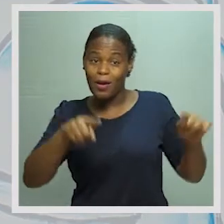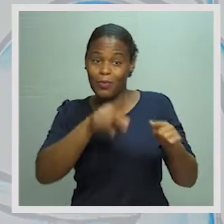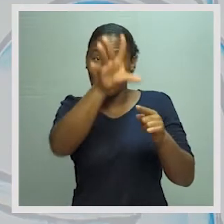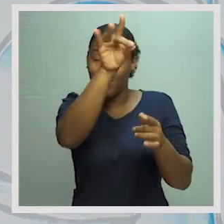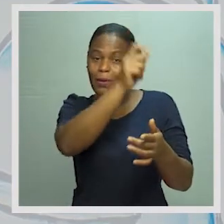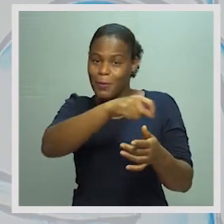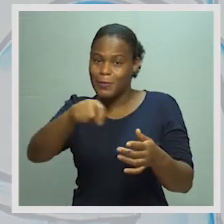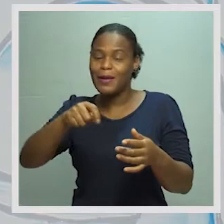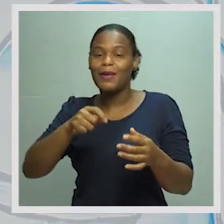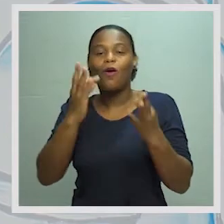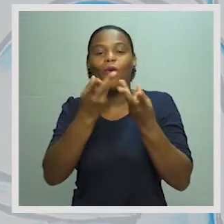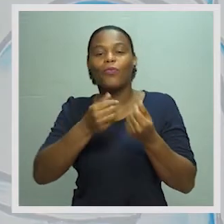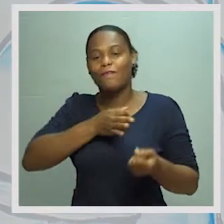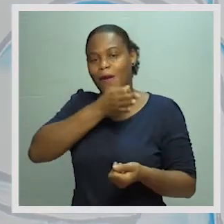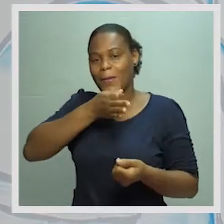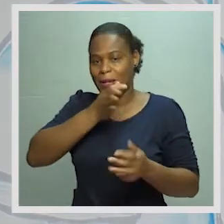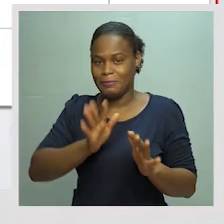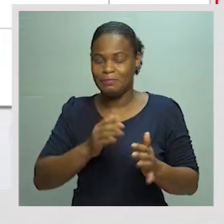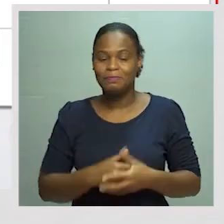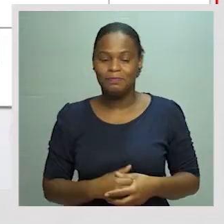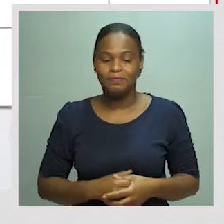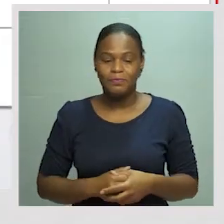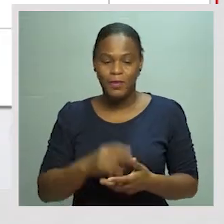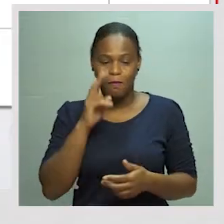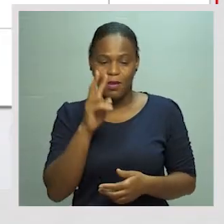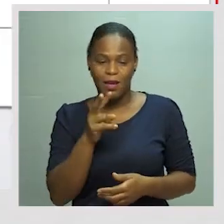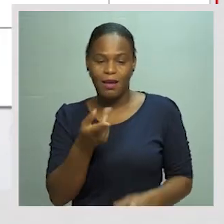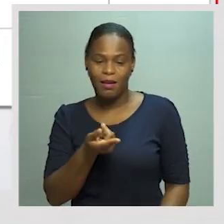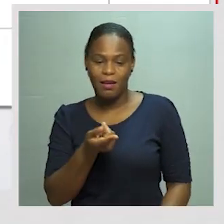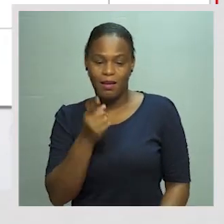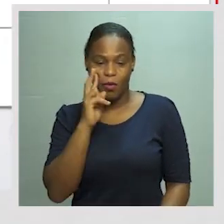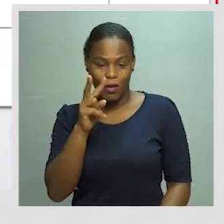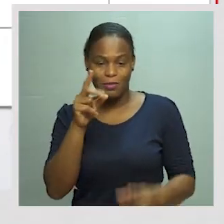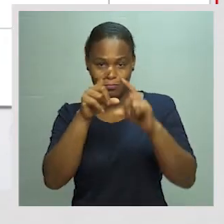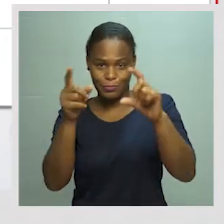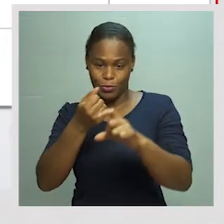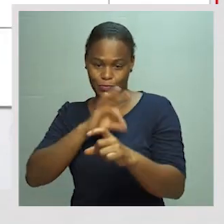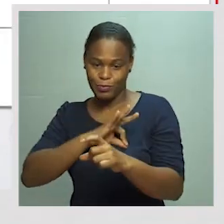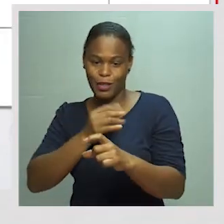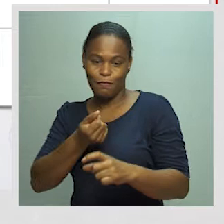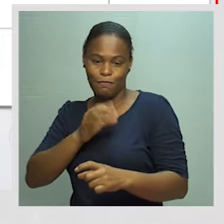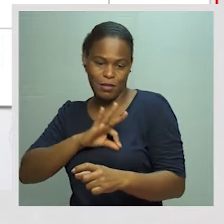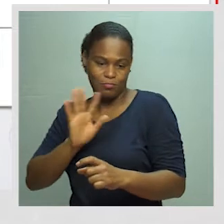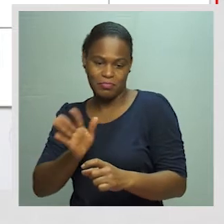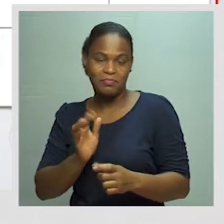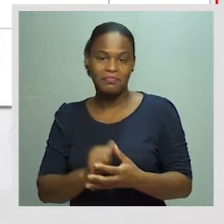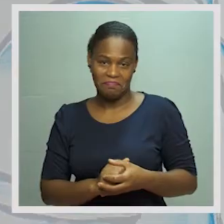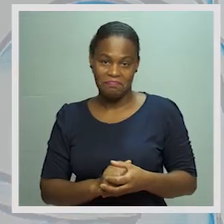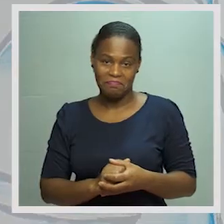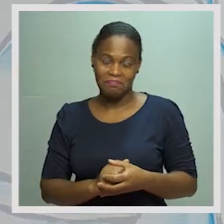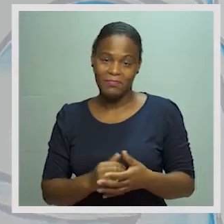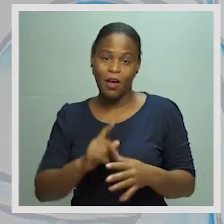que é a conta de família. Vamos lá. Vocês estão a ver ordenados, vencimentos e prestações sociais. São os recursos